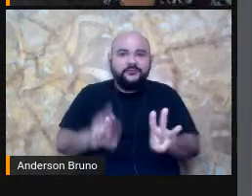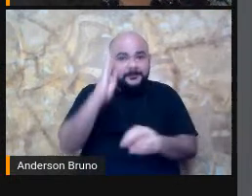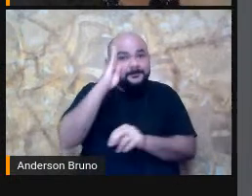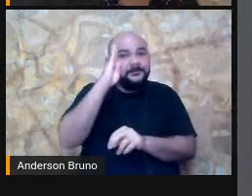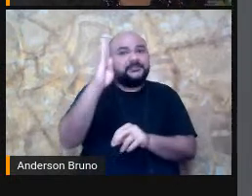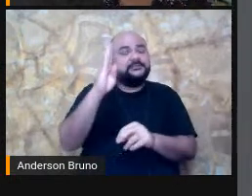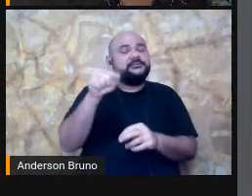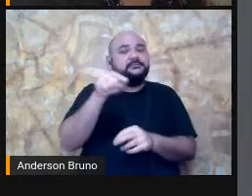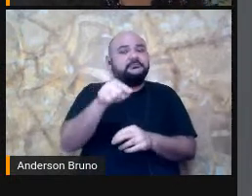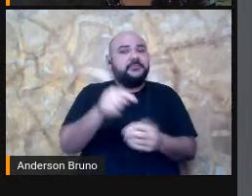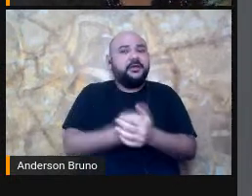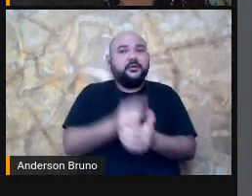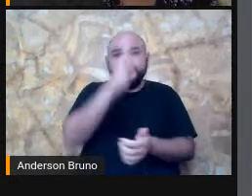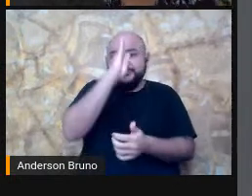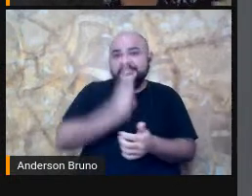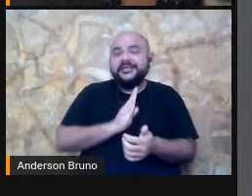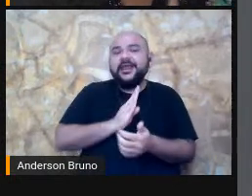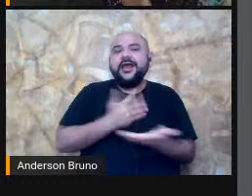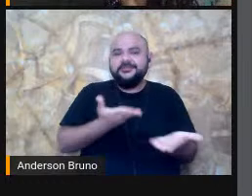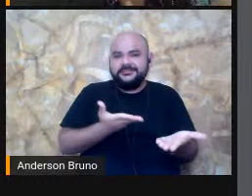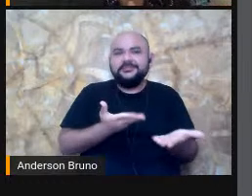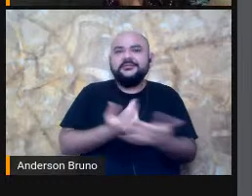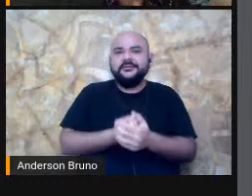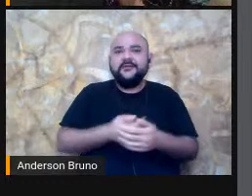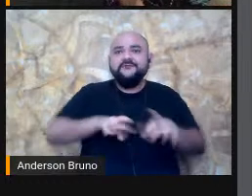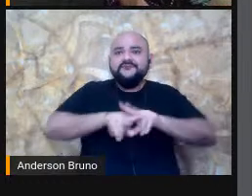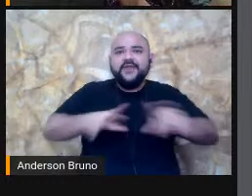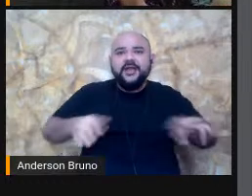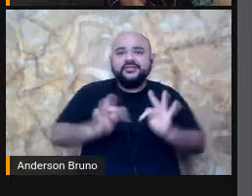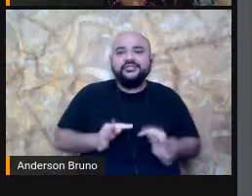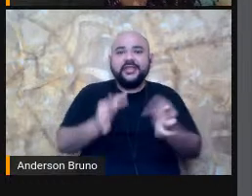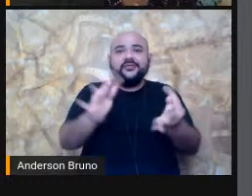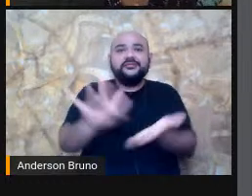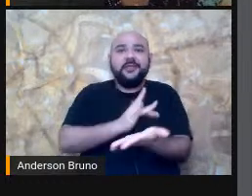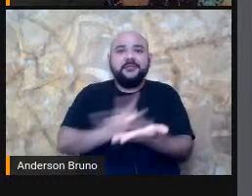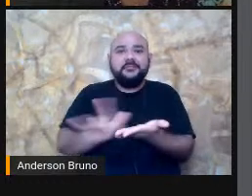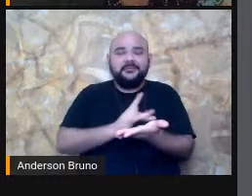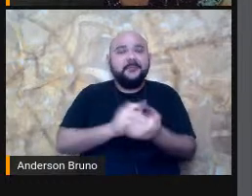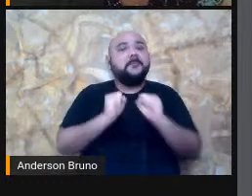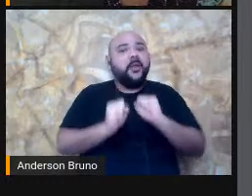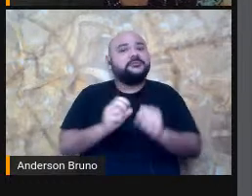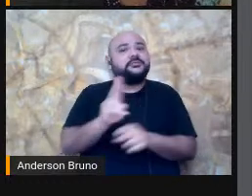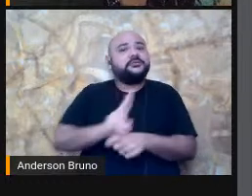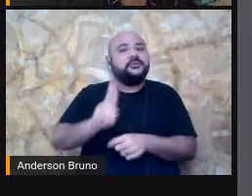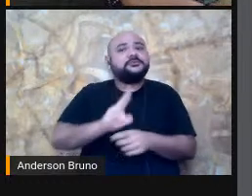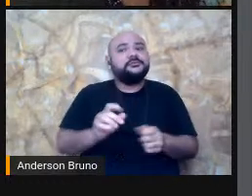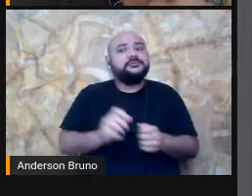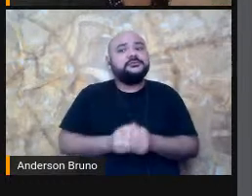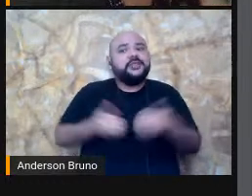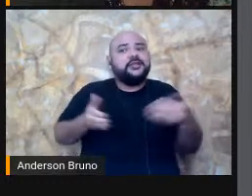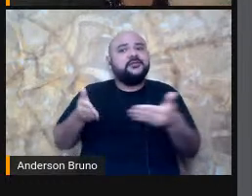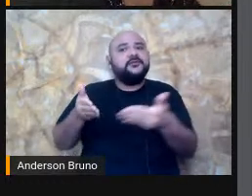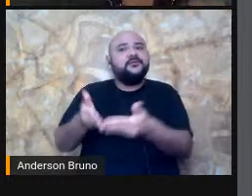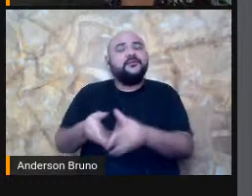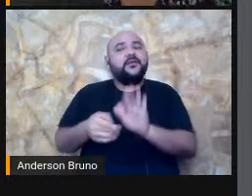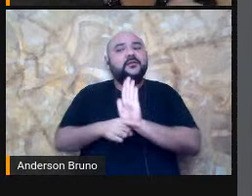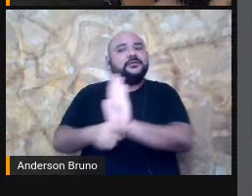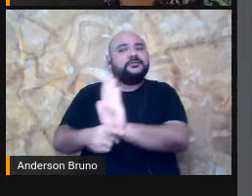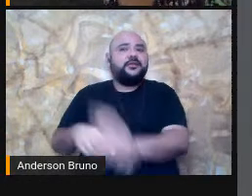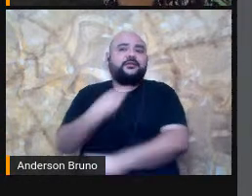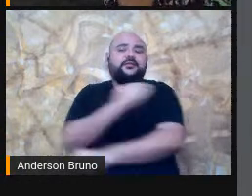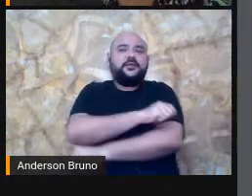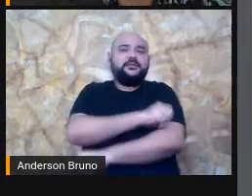Instrumentos Recursos De tecnologia Digital Que podem ser usados Com esses meninos E também De